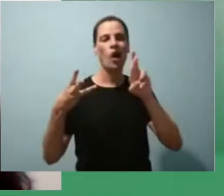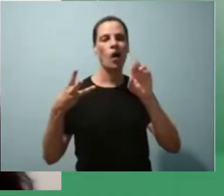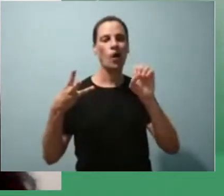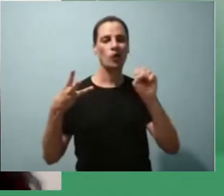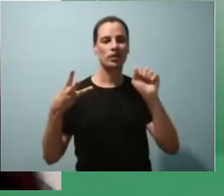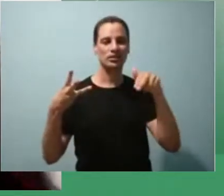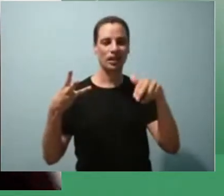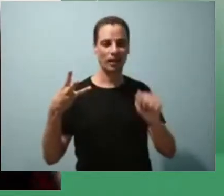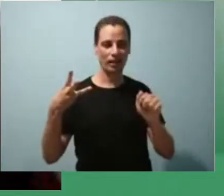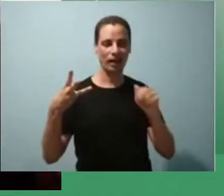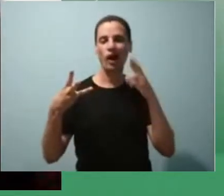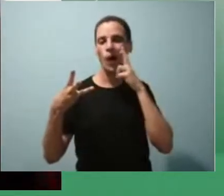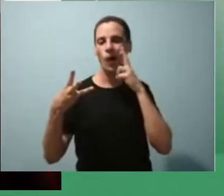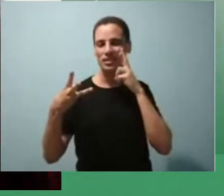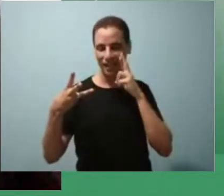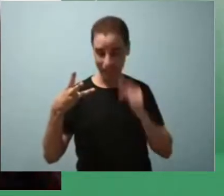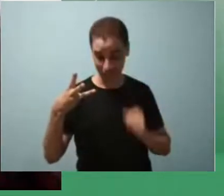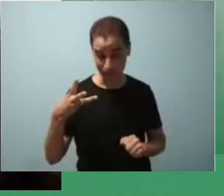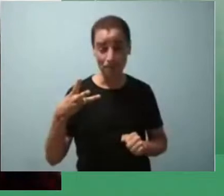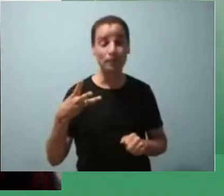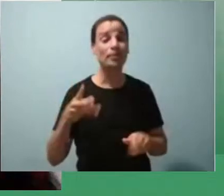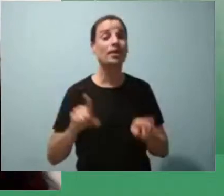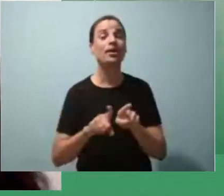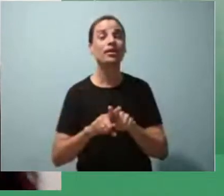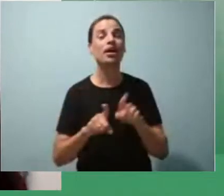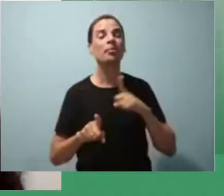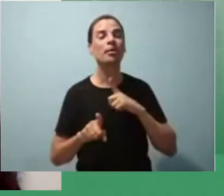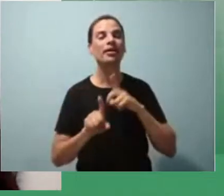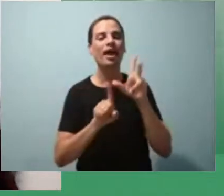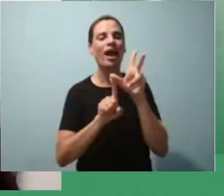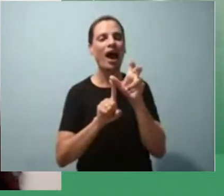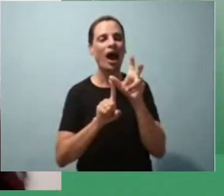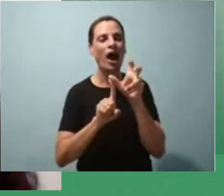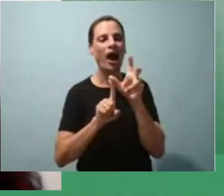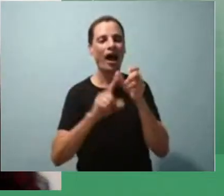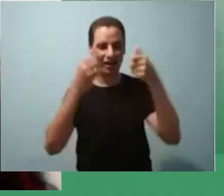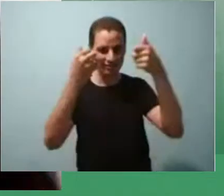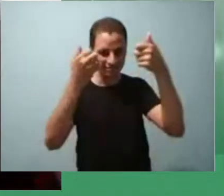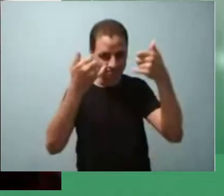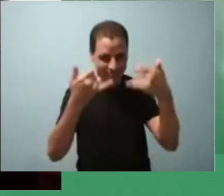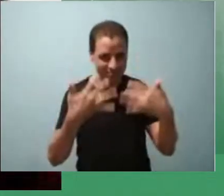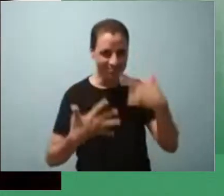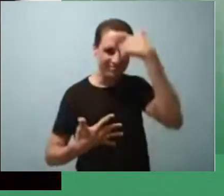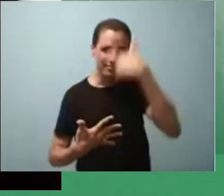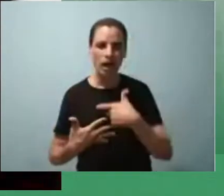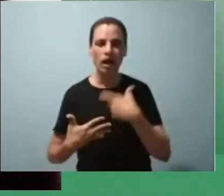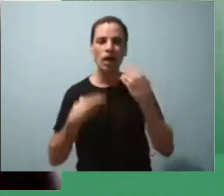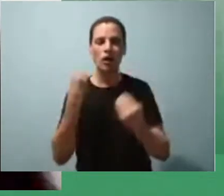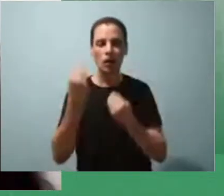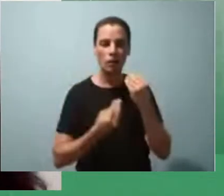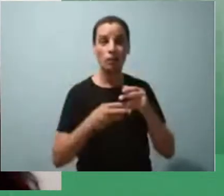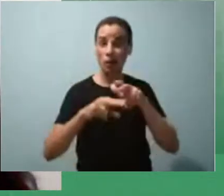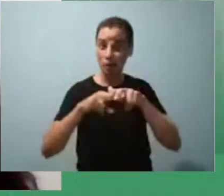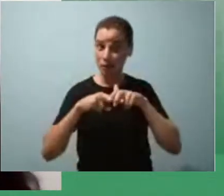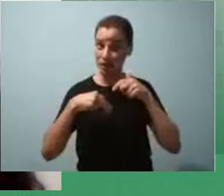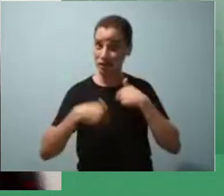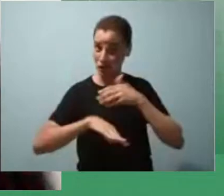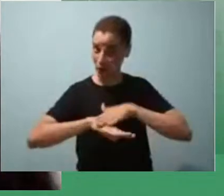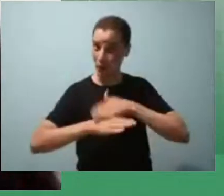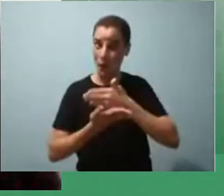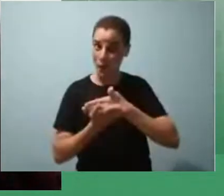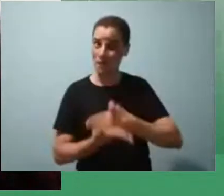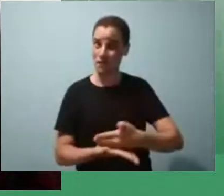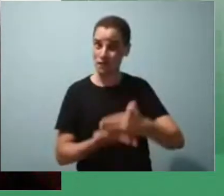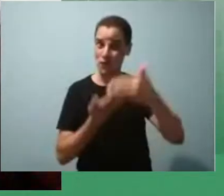a gente também terá a audiodescrição. Então, por isso, já começo agora